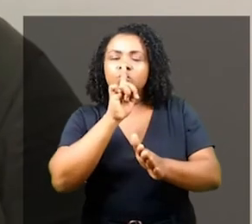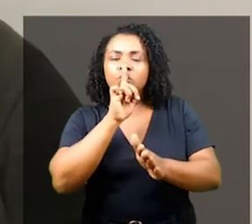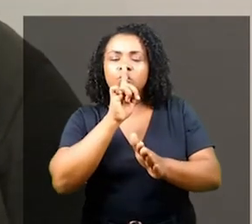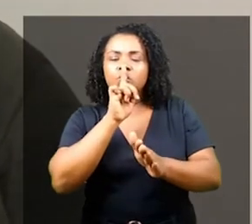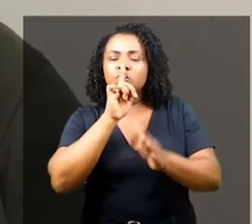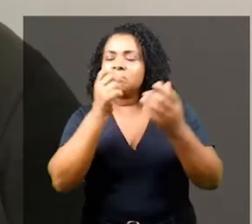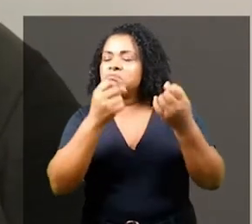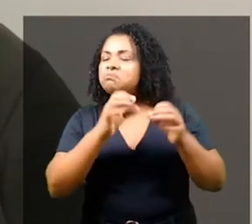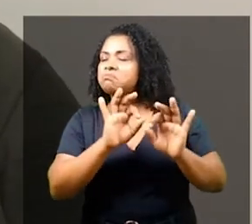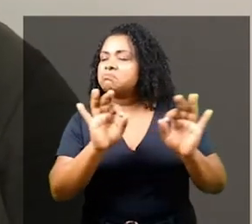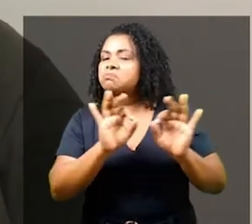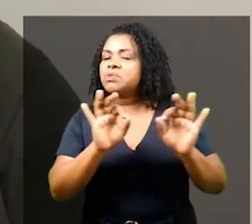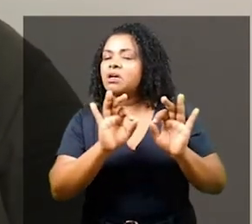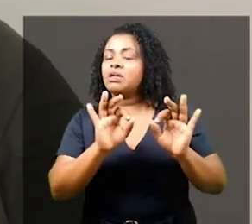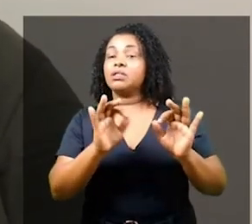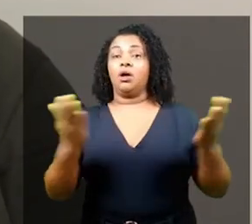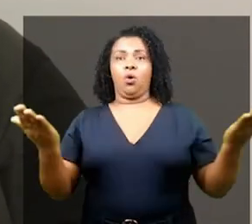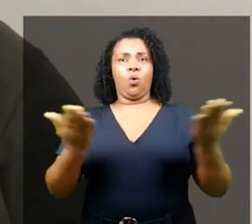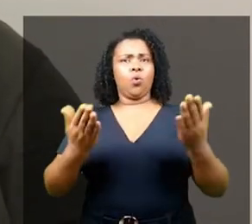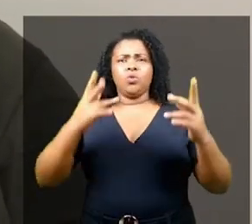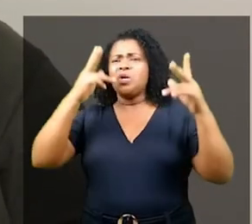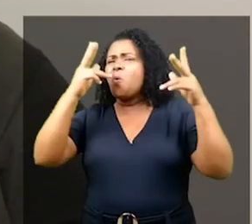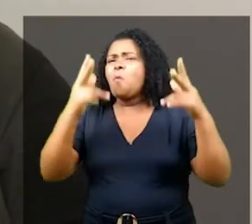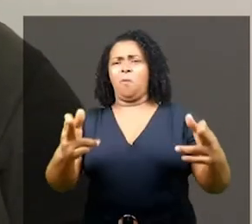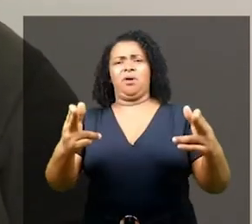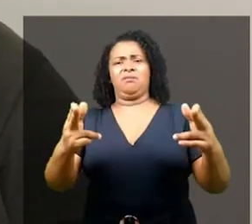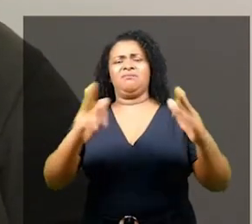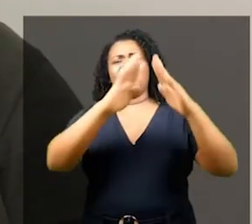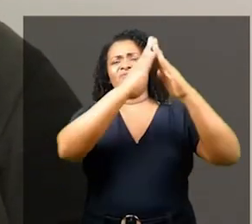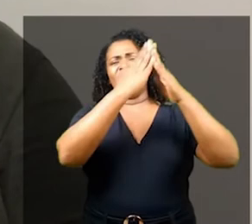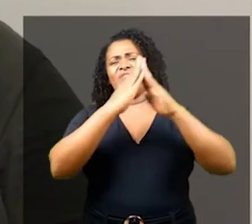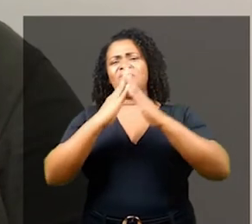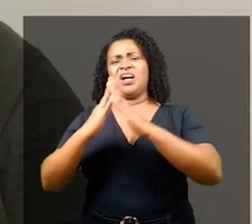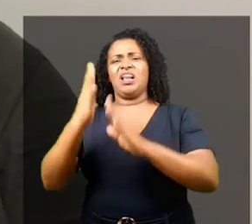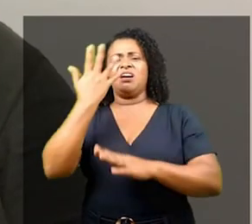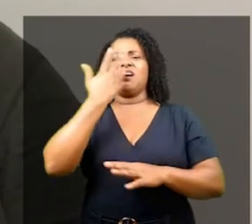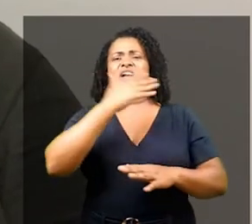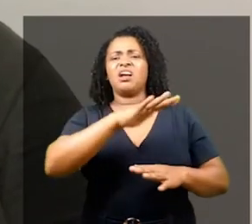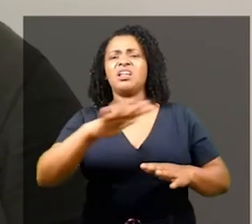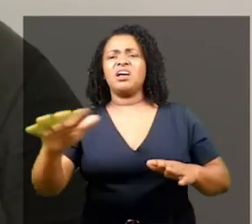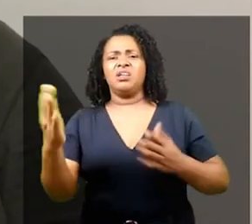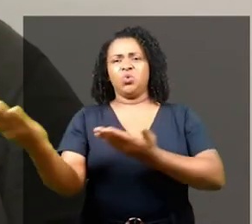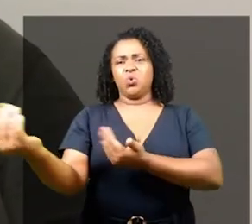inocentes nas favelas. Mortas pelas armas de fogo do Estado-nação.